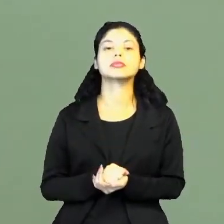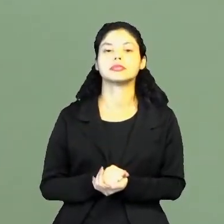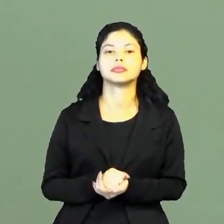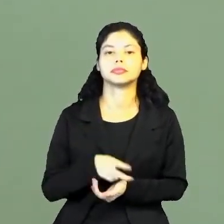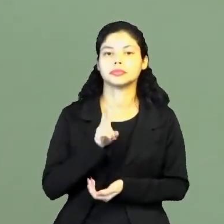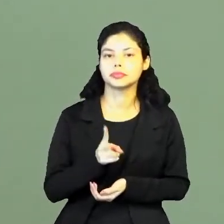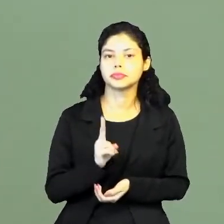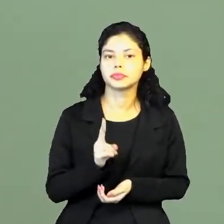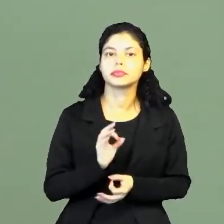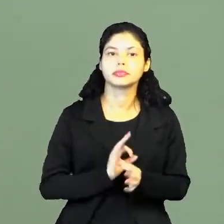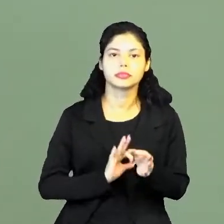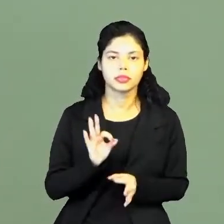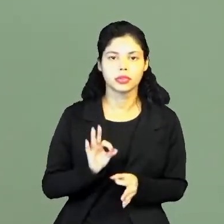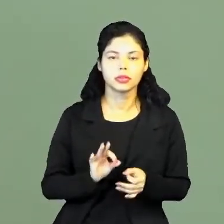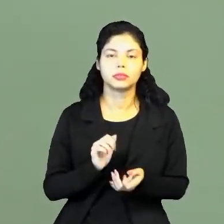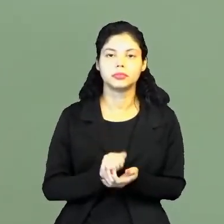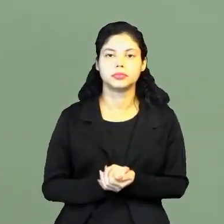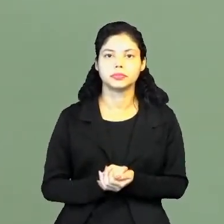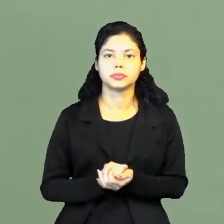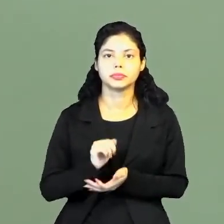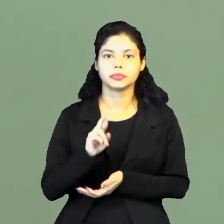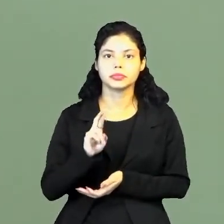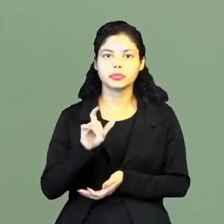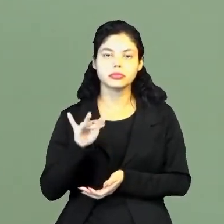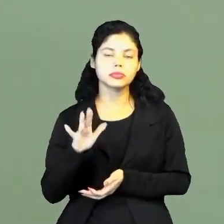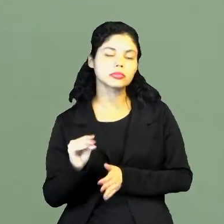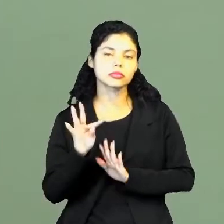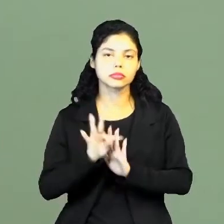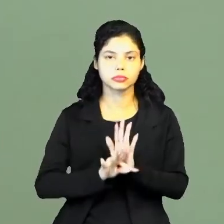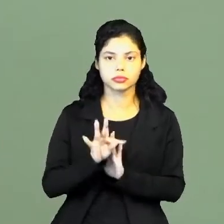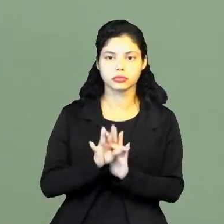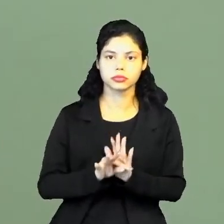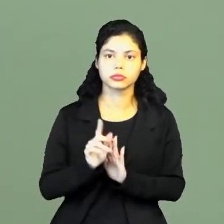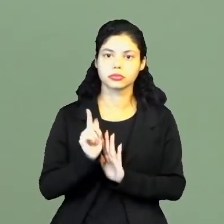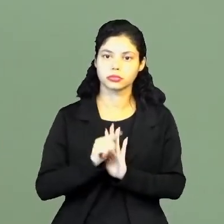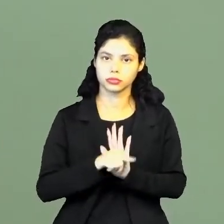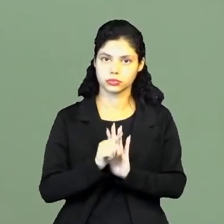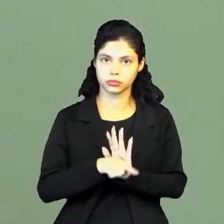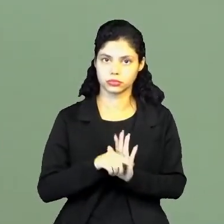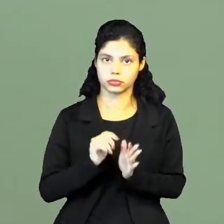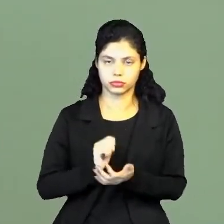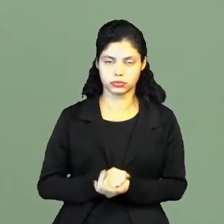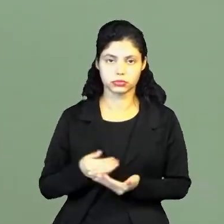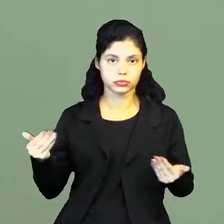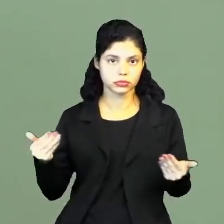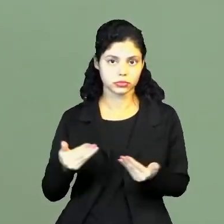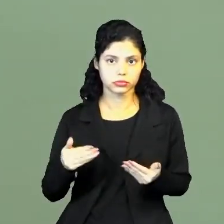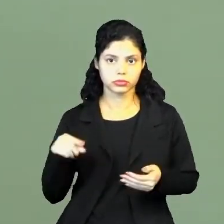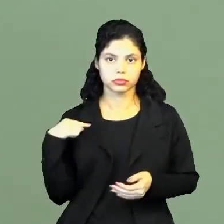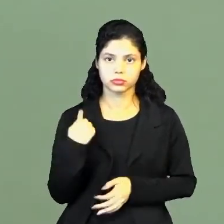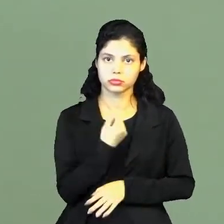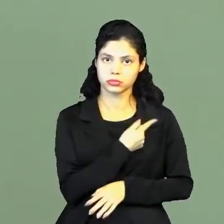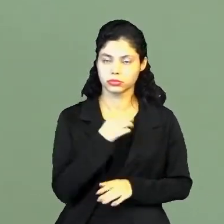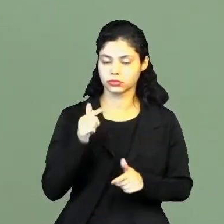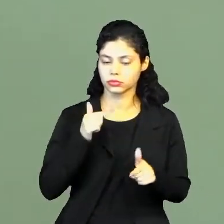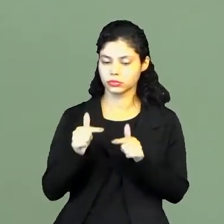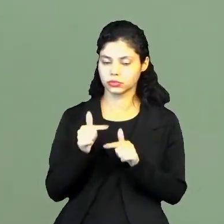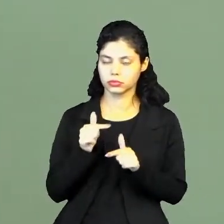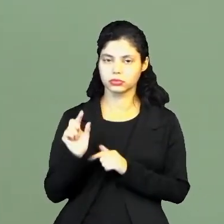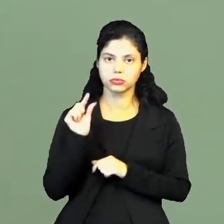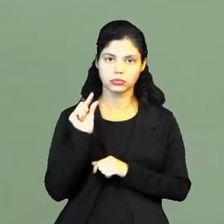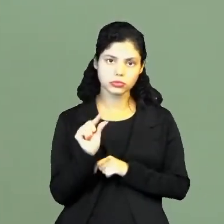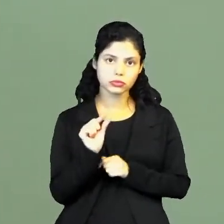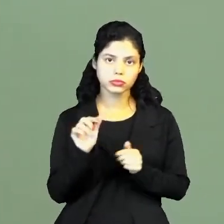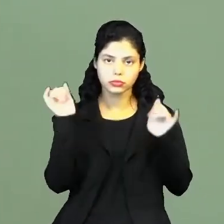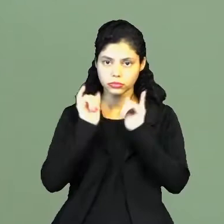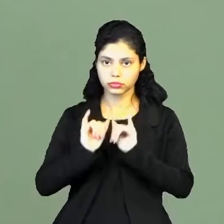Sempre tratamos dessa relação entre tipo textual e gênero textual. Hoje nós vamos trabalhar um pouco do